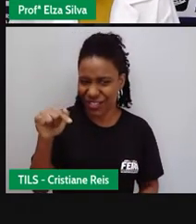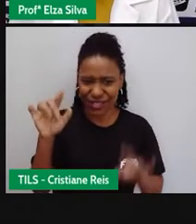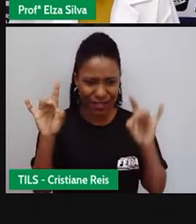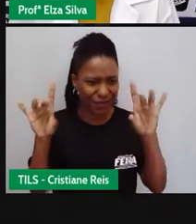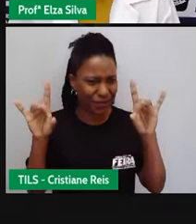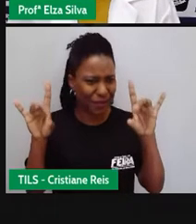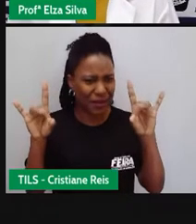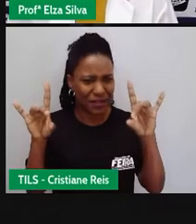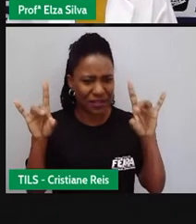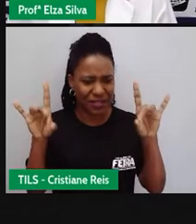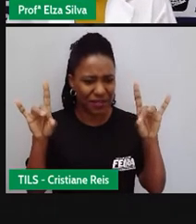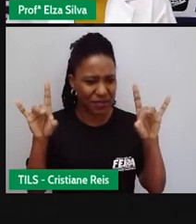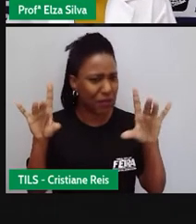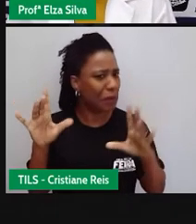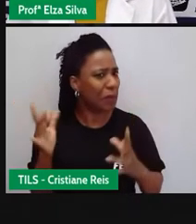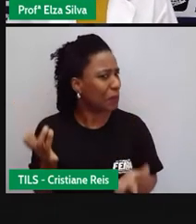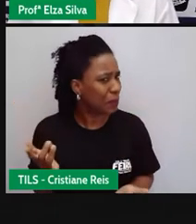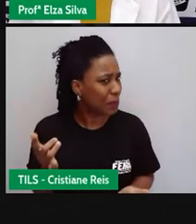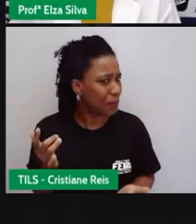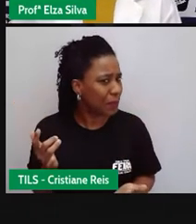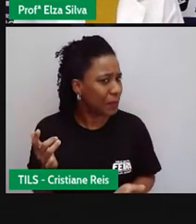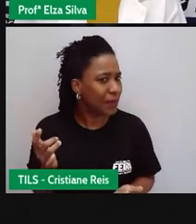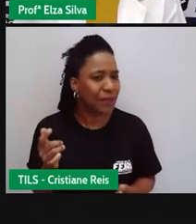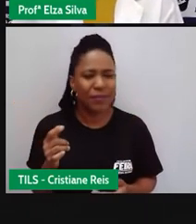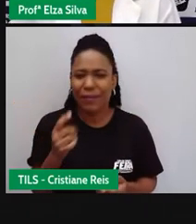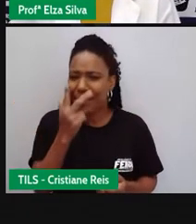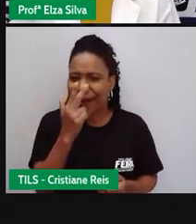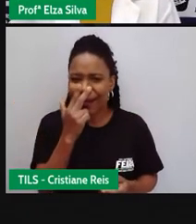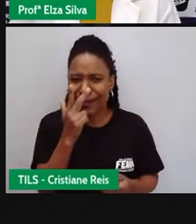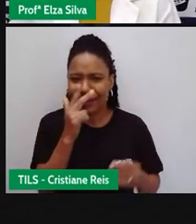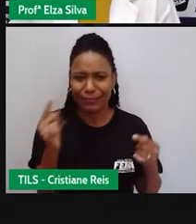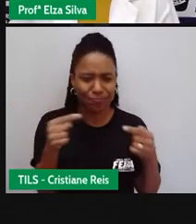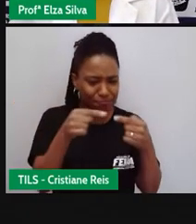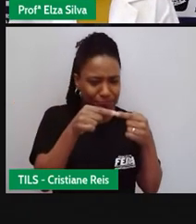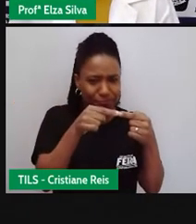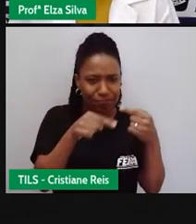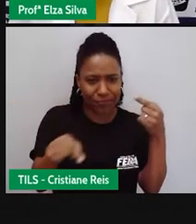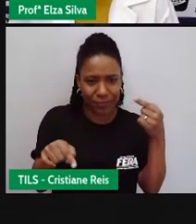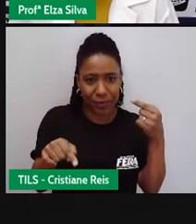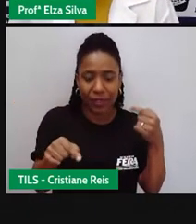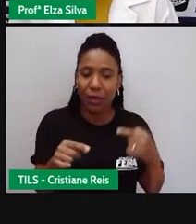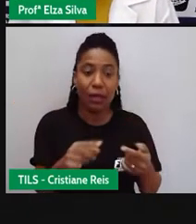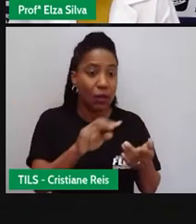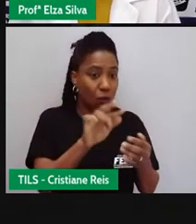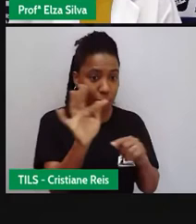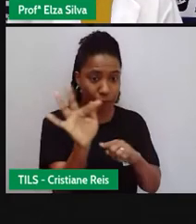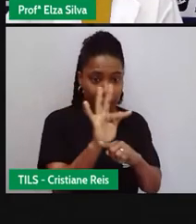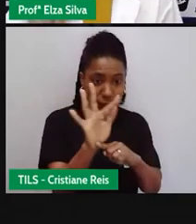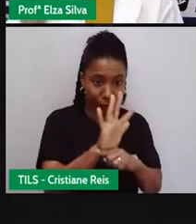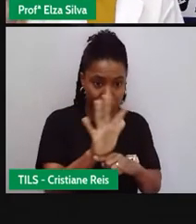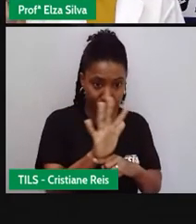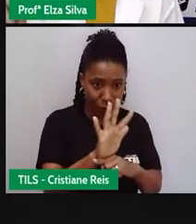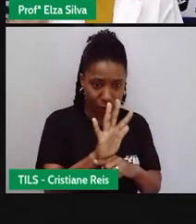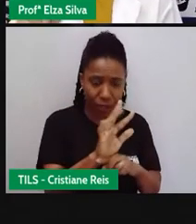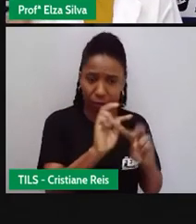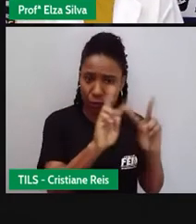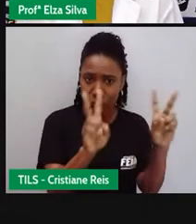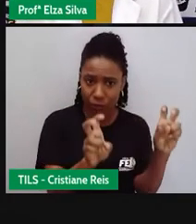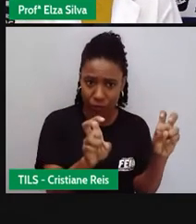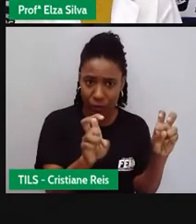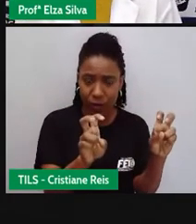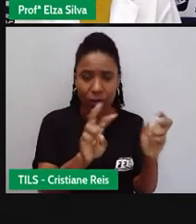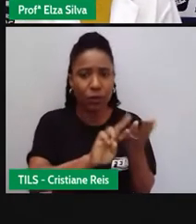a gente, não é? Então, gente, é preciso que a gente observe que nem sempre o nome do filme